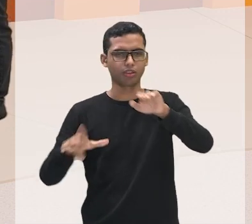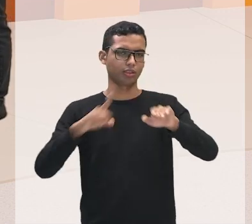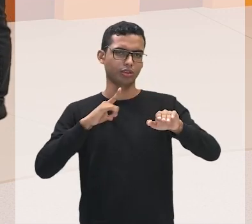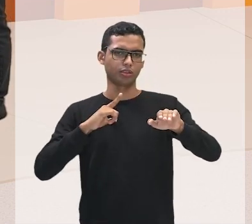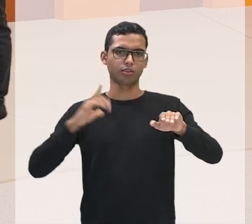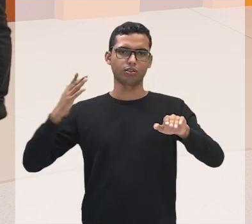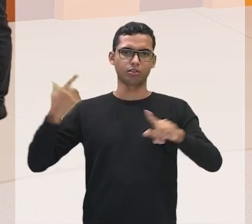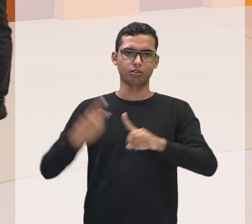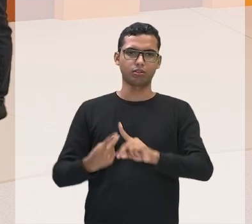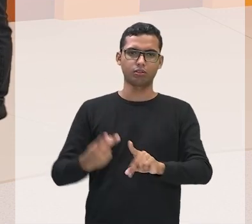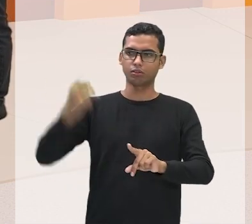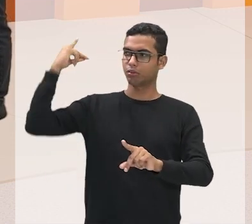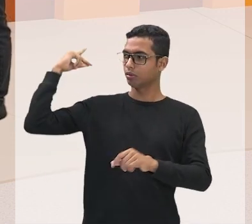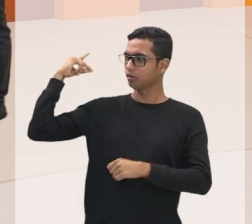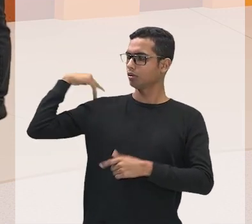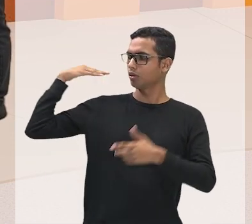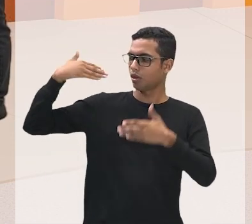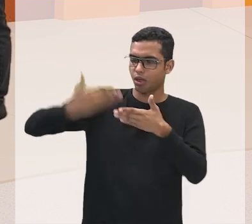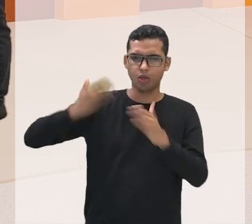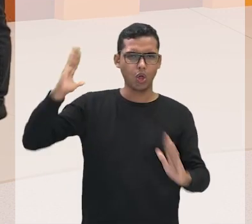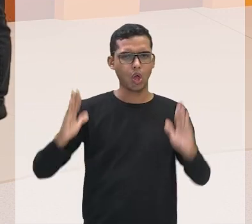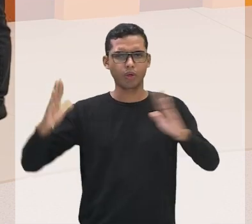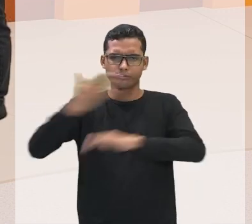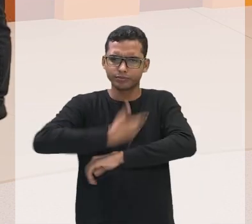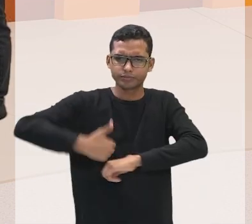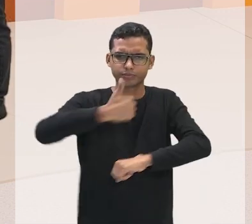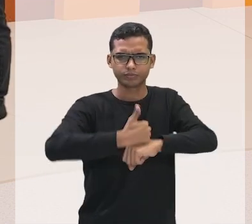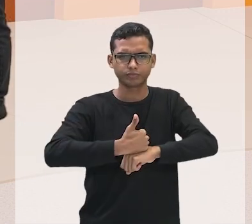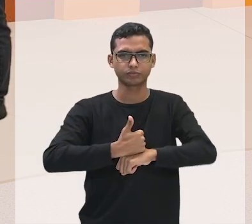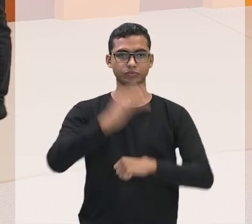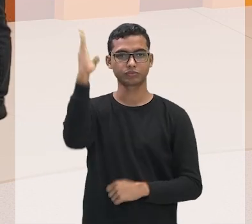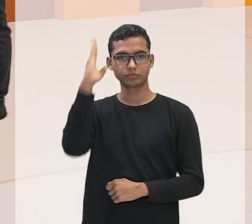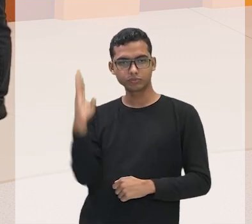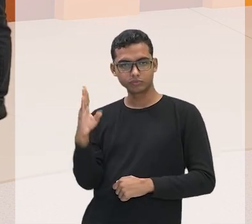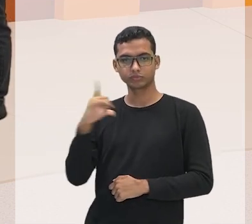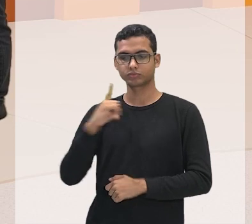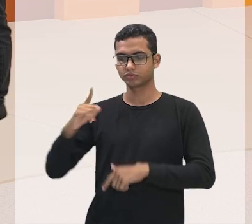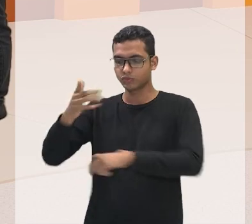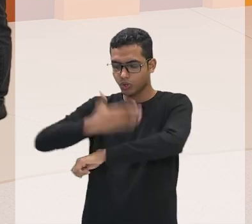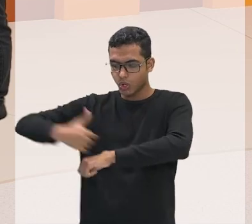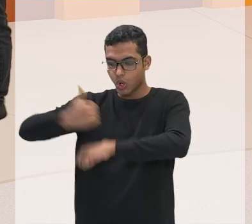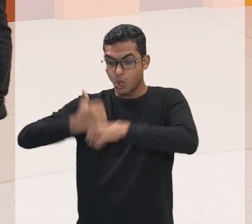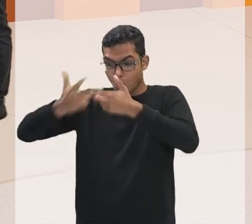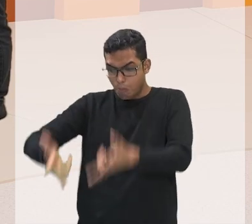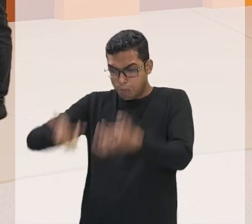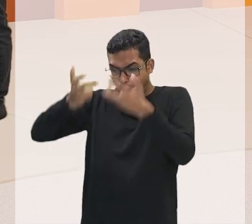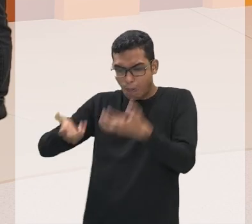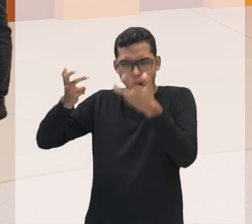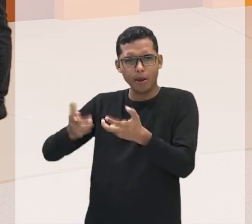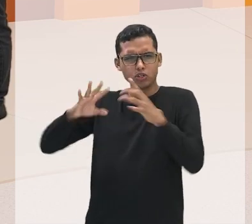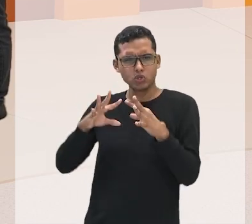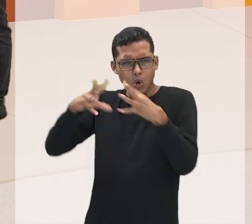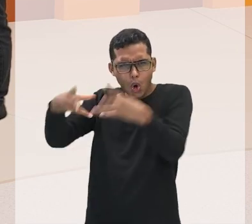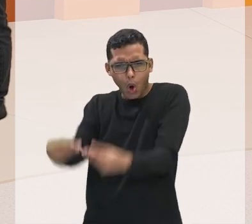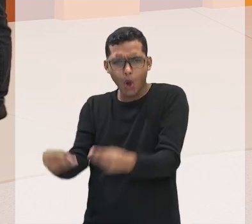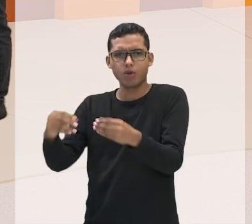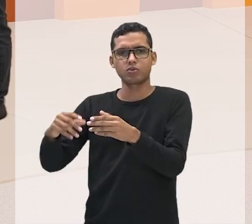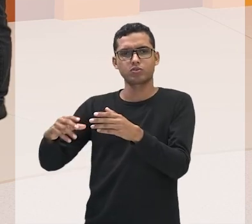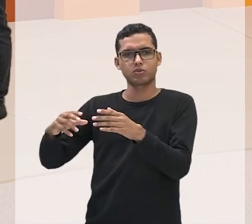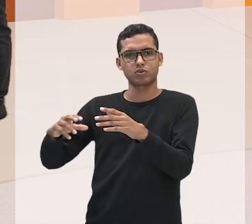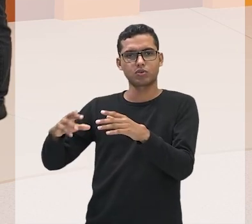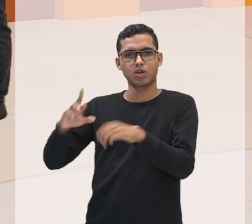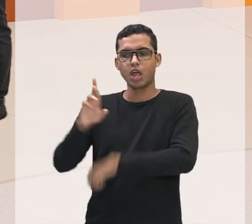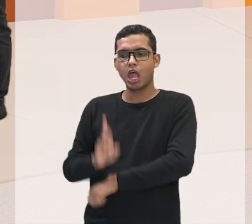colonial. Lembrando que o Brasil, inicialmente, ele era uma colônia de exploração. Então, todos os recursos eram destinados à metrópole